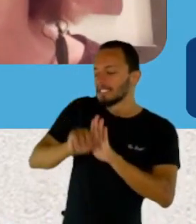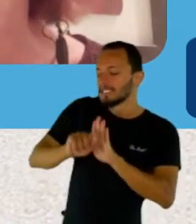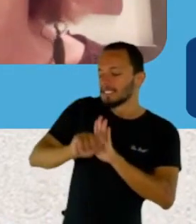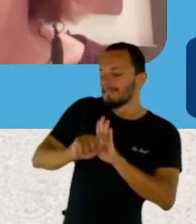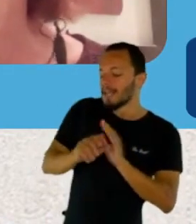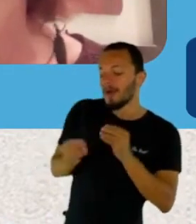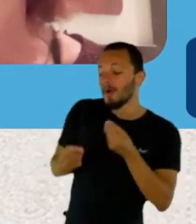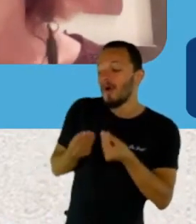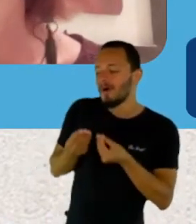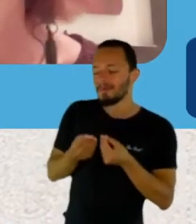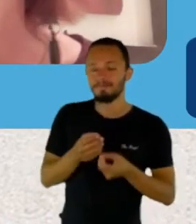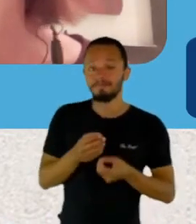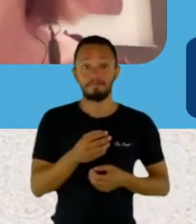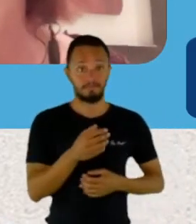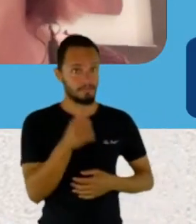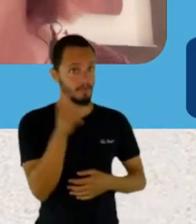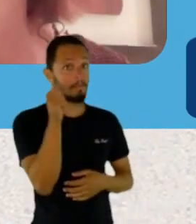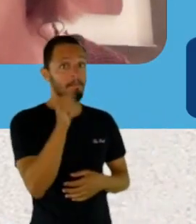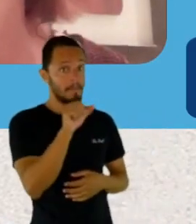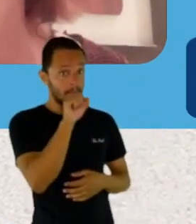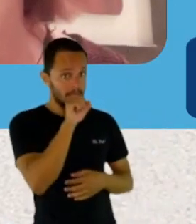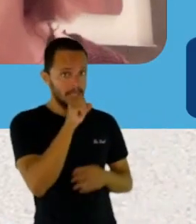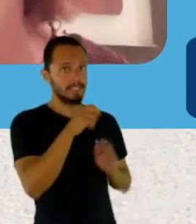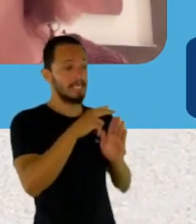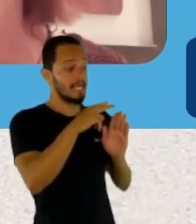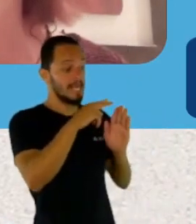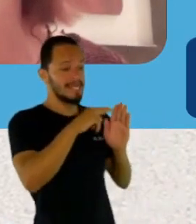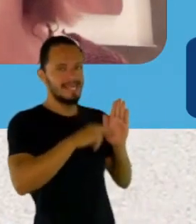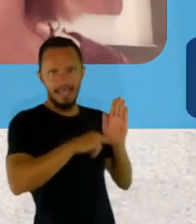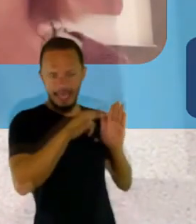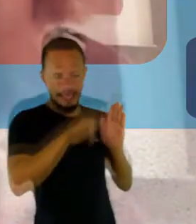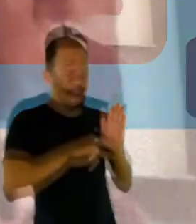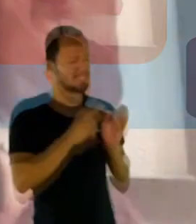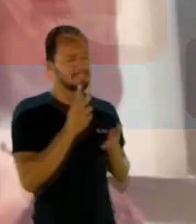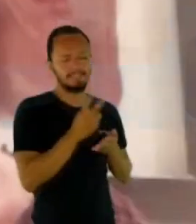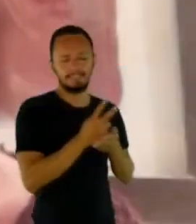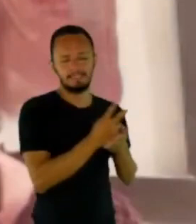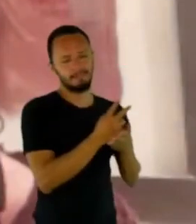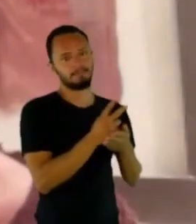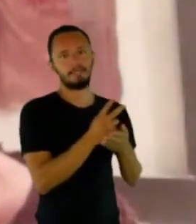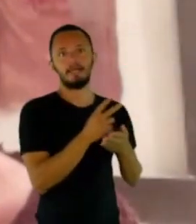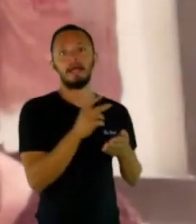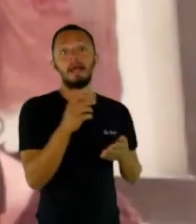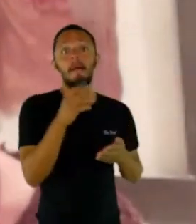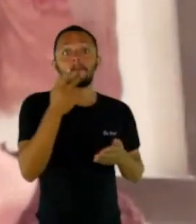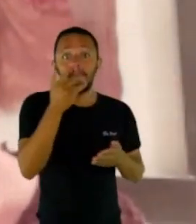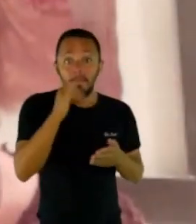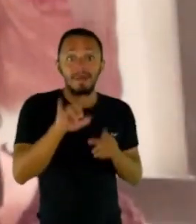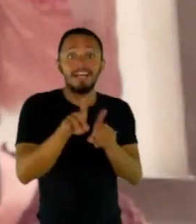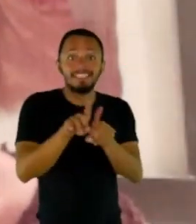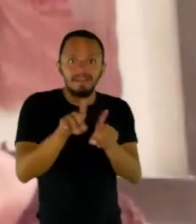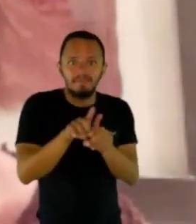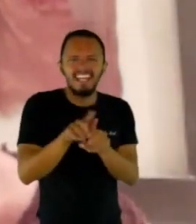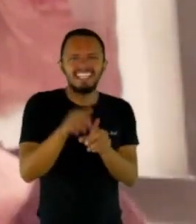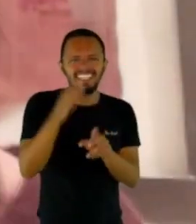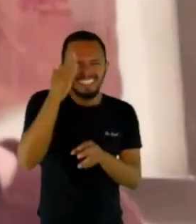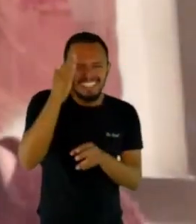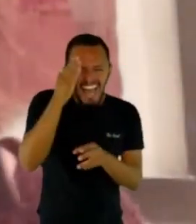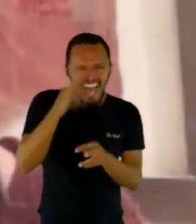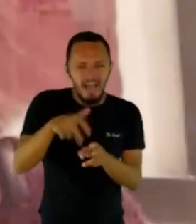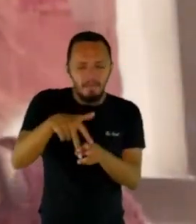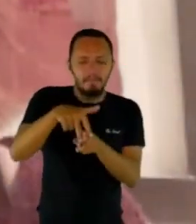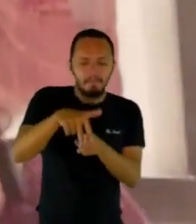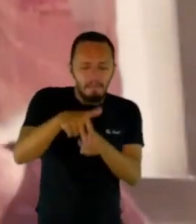Minha mãe sempre gostou muito de ler. Minha mãe sempre tinha um livro na capiceira. Meu pai adorava aqueles livrinhos de faroeste. Sabe? Aquelas